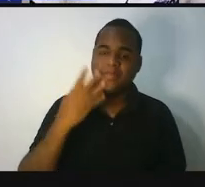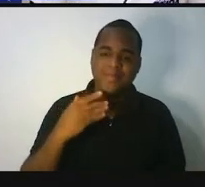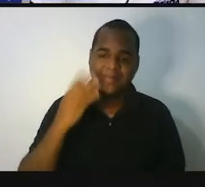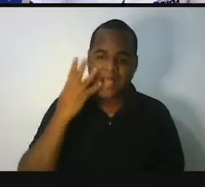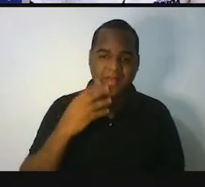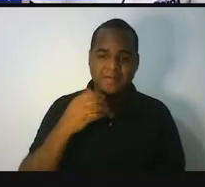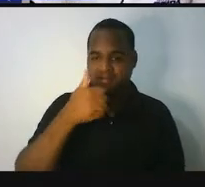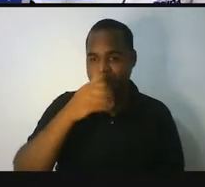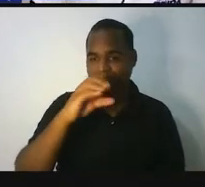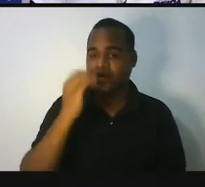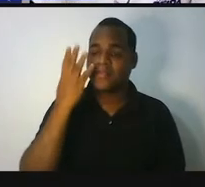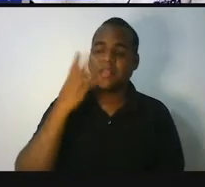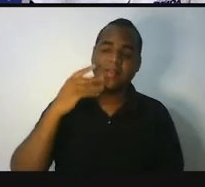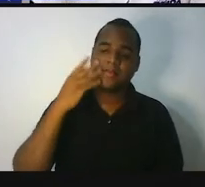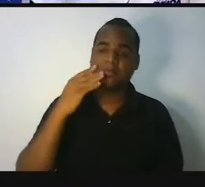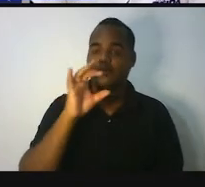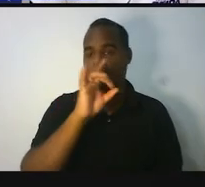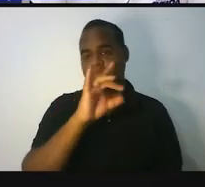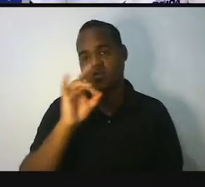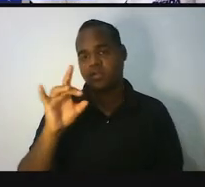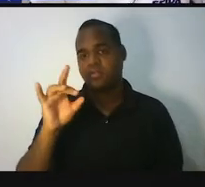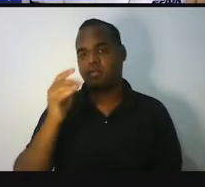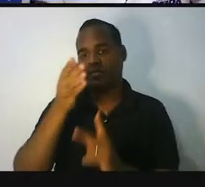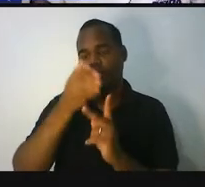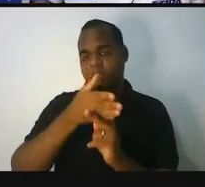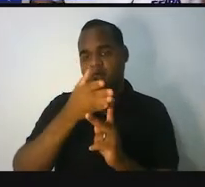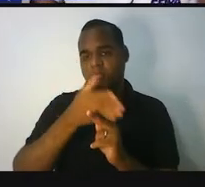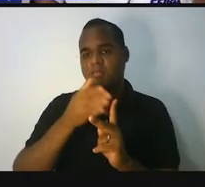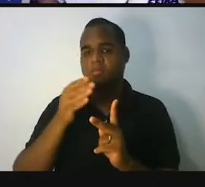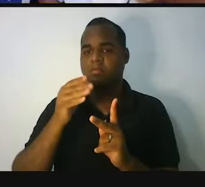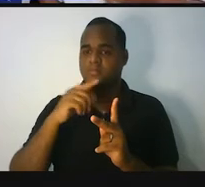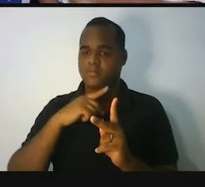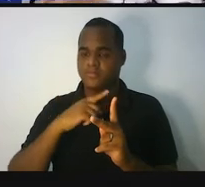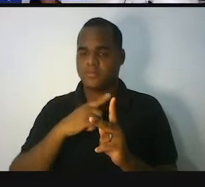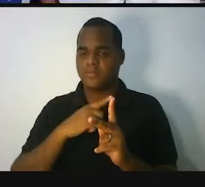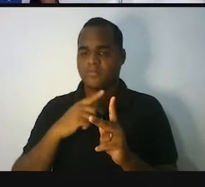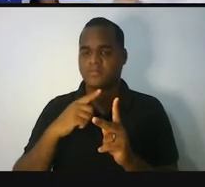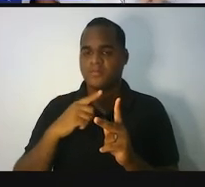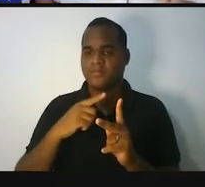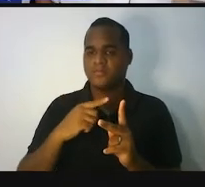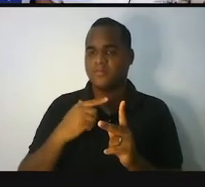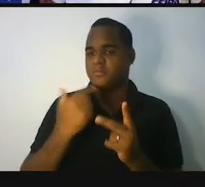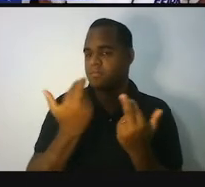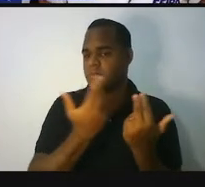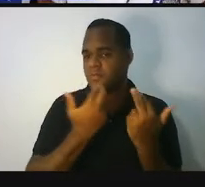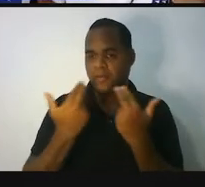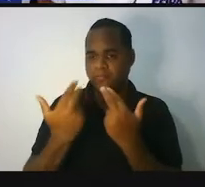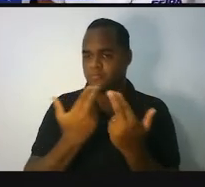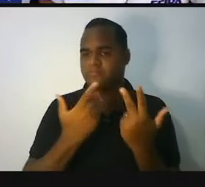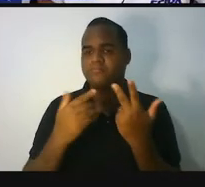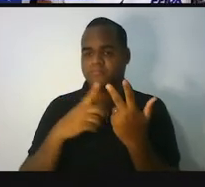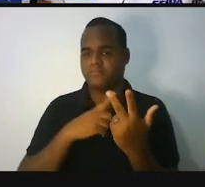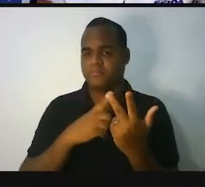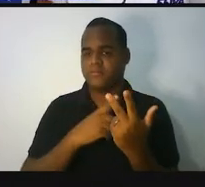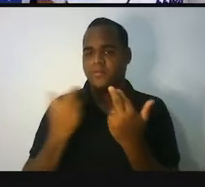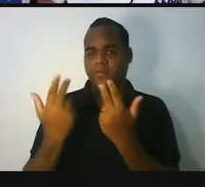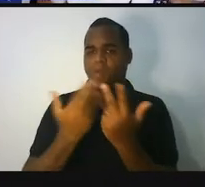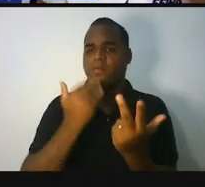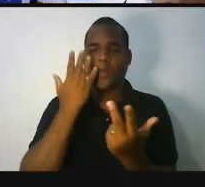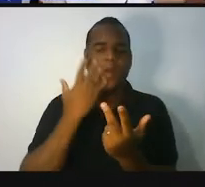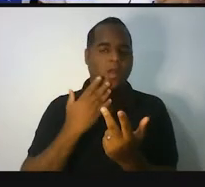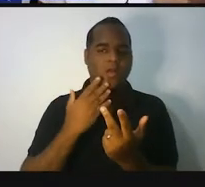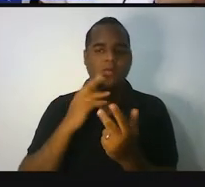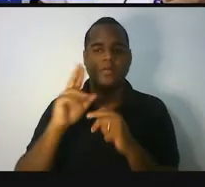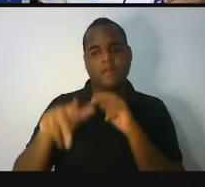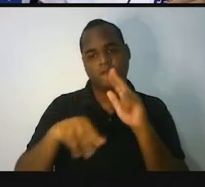Mas cada criança vai receber uma quantidade. Eu não vou dar quantidades iguais para as crianças. Cada criança vai receber uma